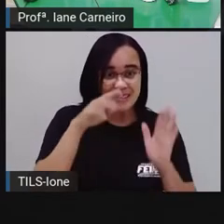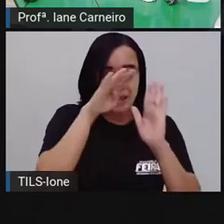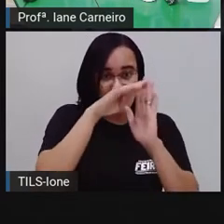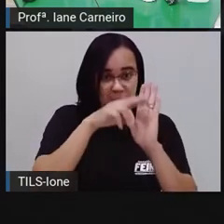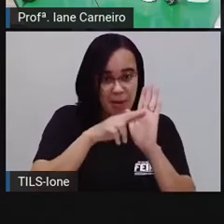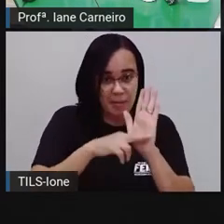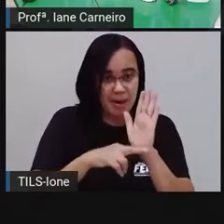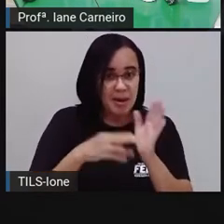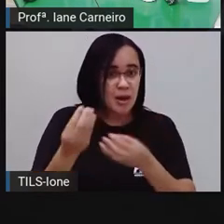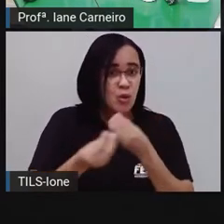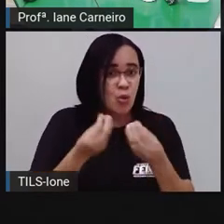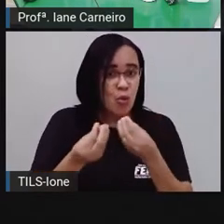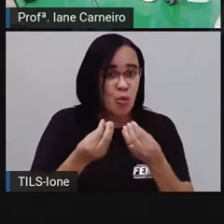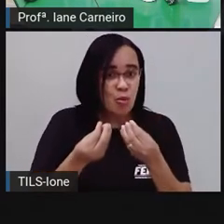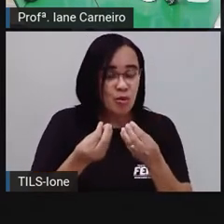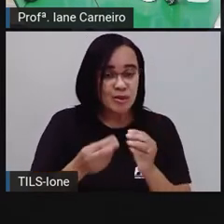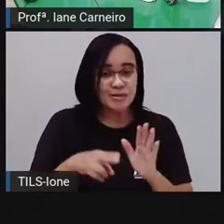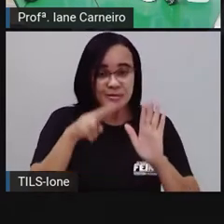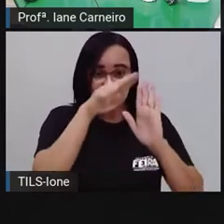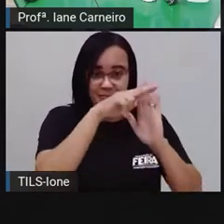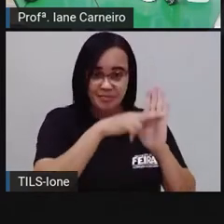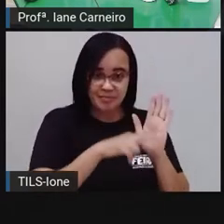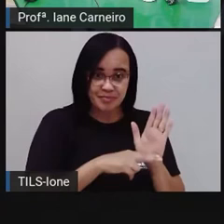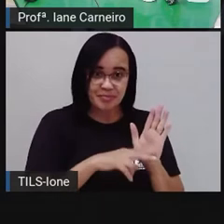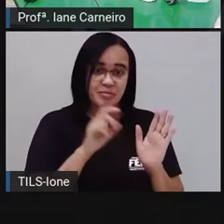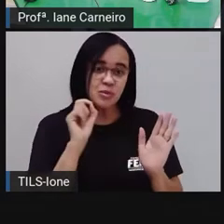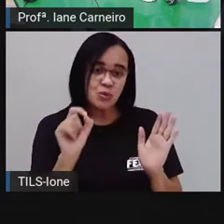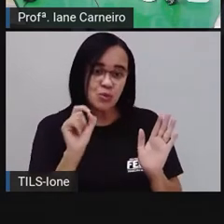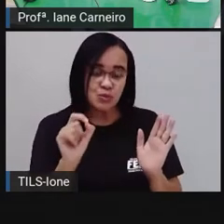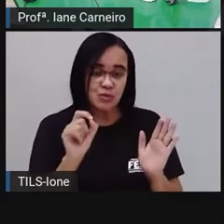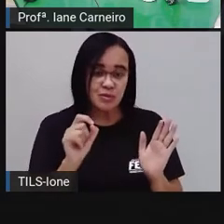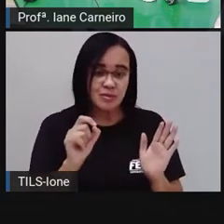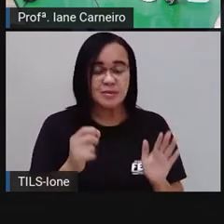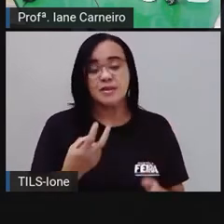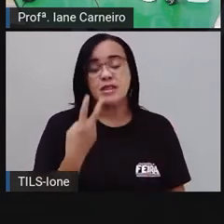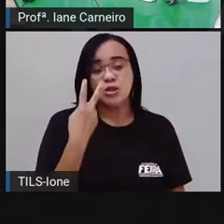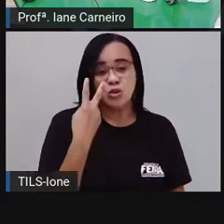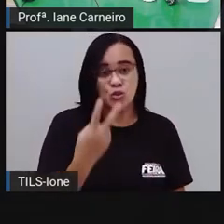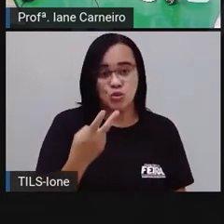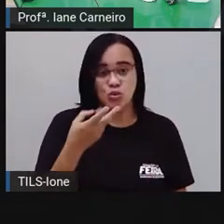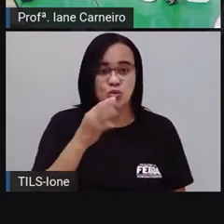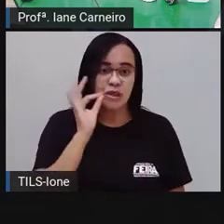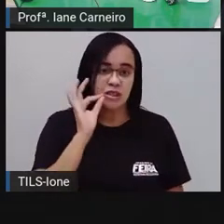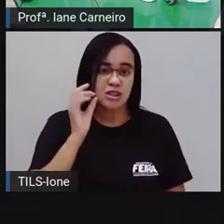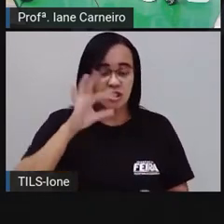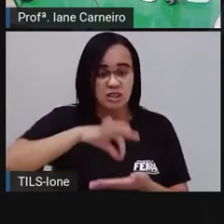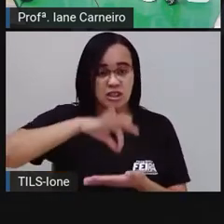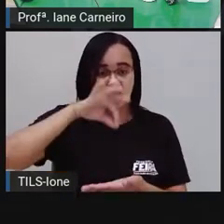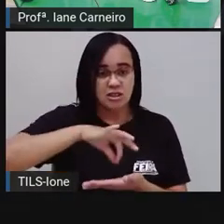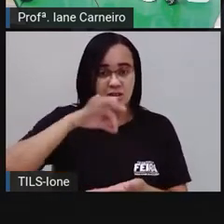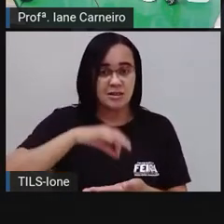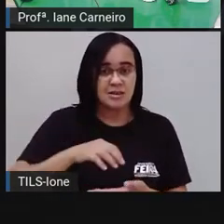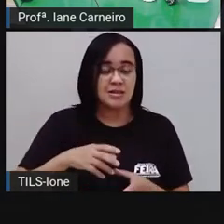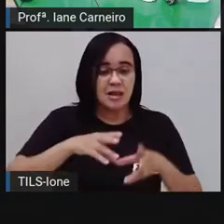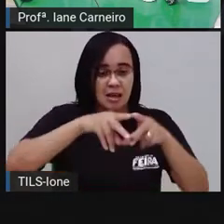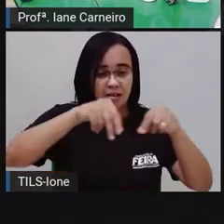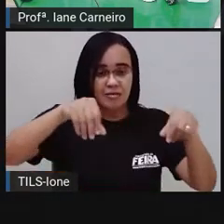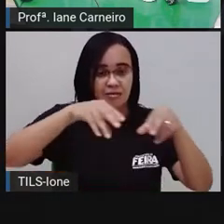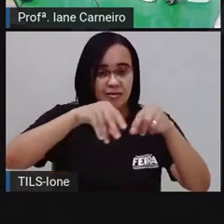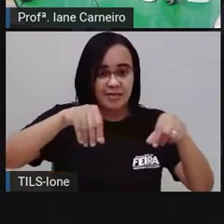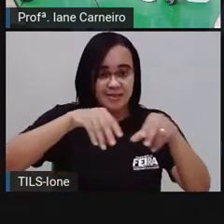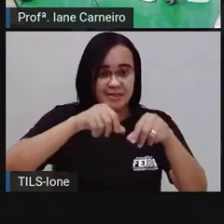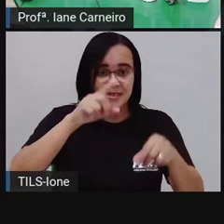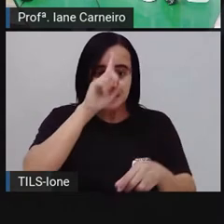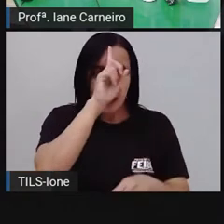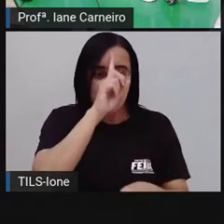Então, os ingredientes dessa receita são duas xícaras, né? De chá, de farinha, de milho, né?